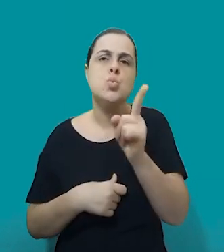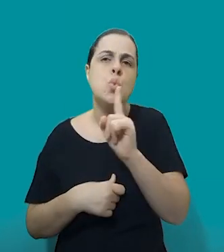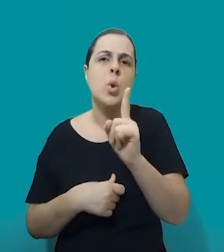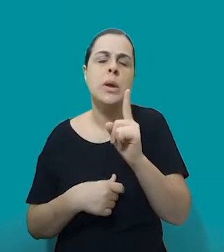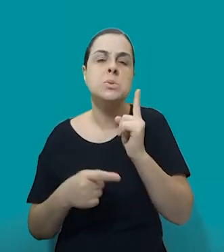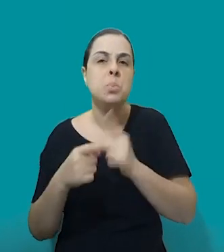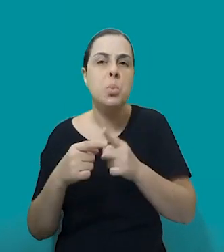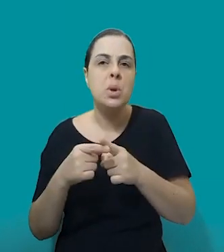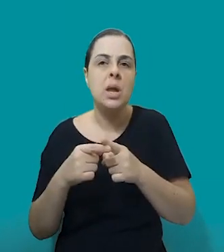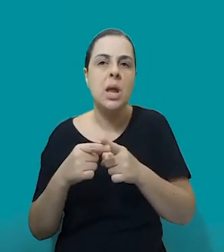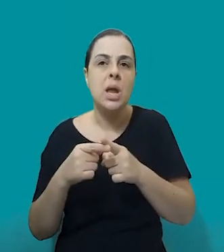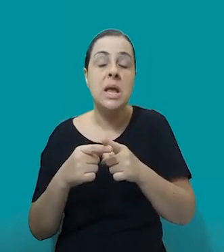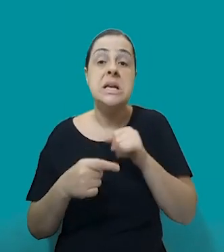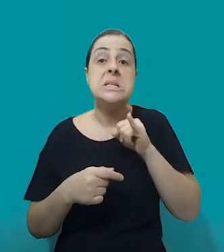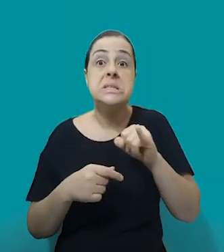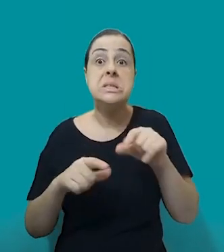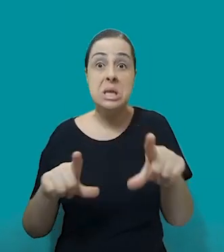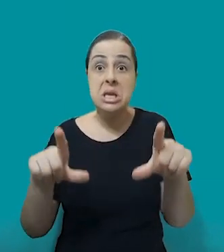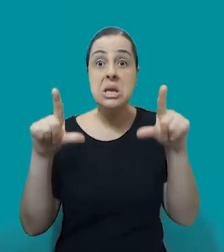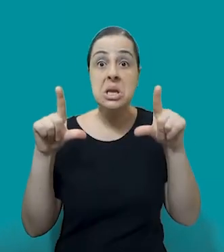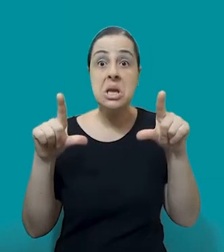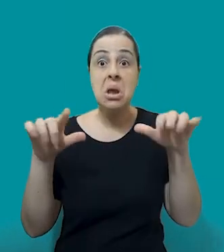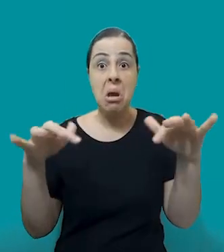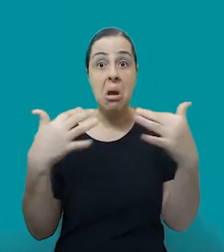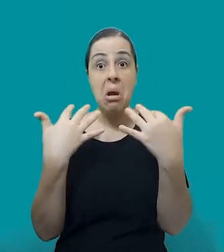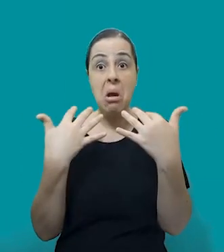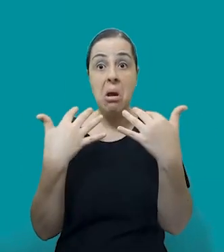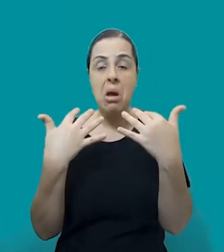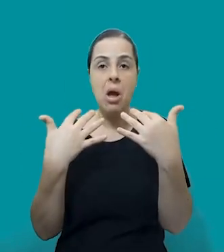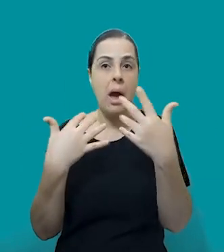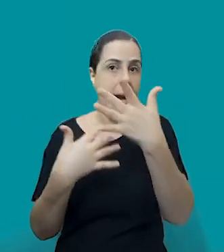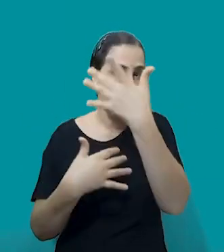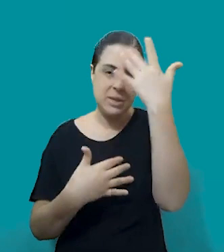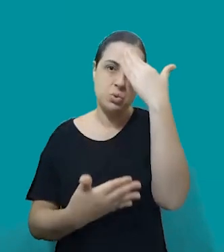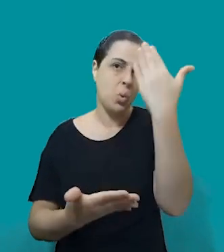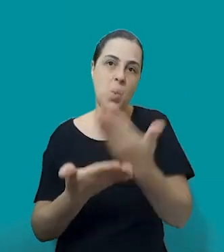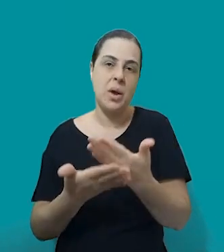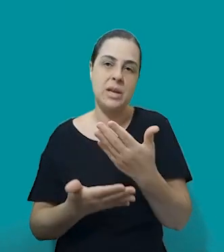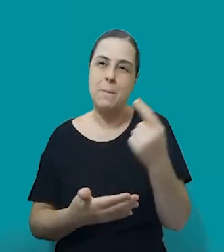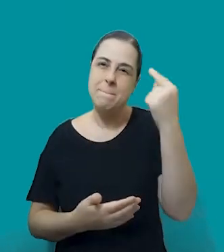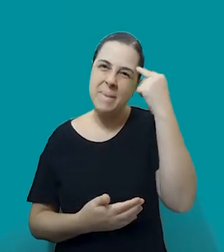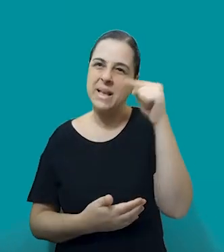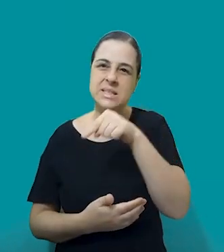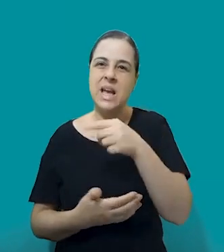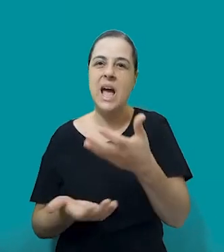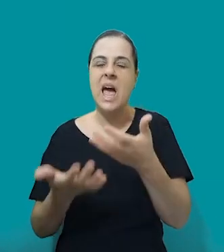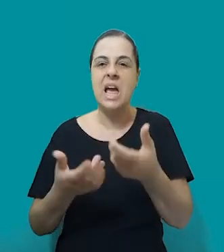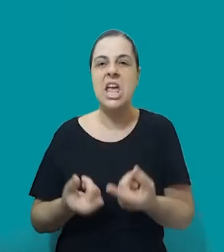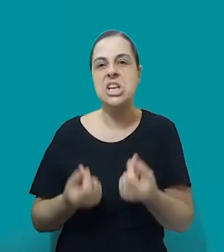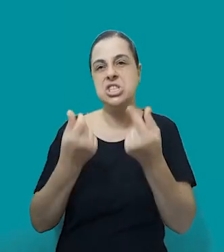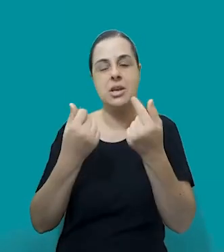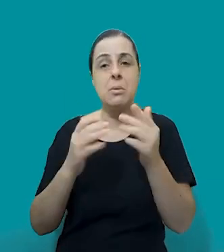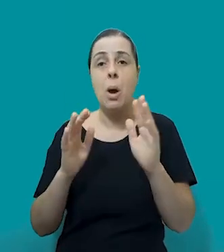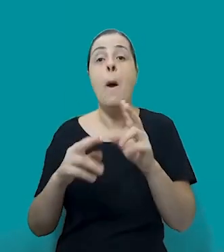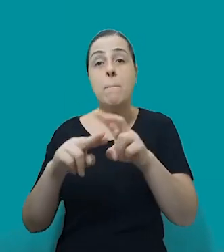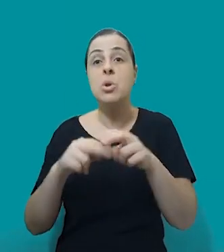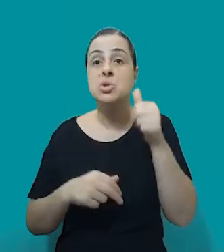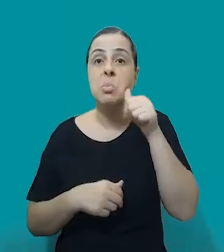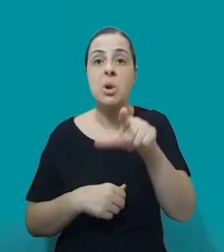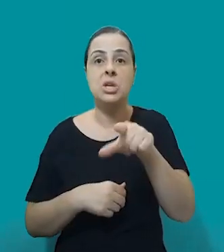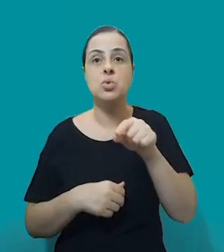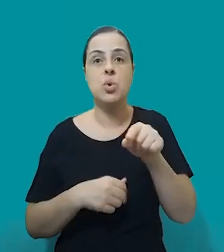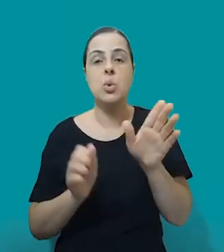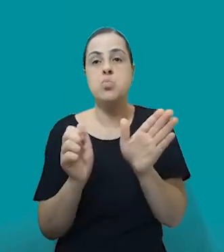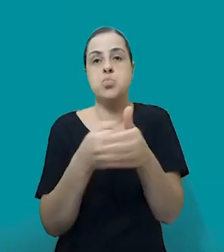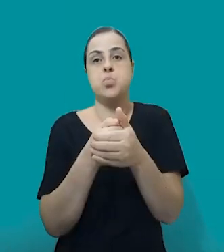nenhuma dessas mulheres atingiu fama, nenhuma dessas mulheres ficou rica, só foi negativo a exposição para elas, né? Então, o que